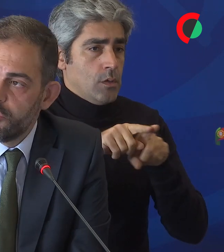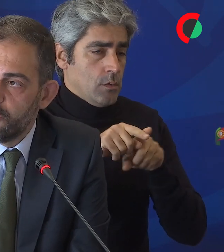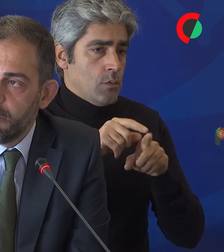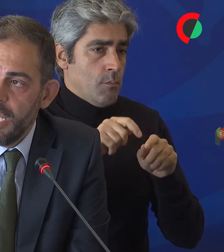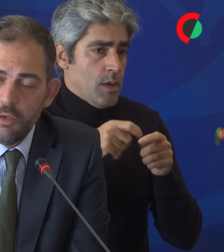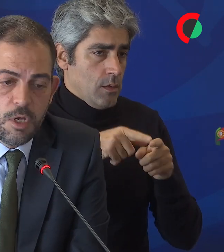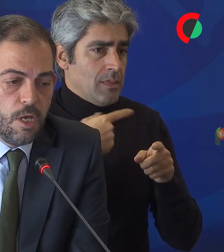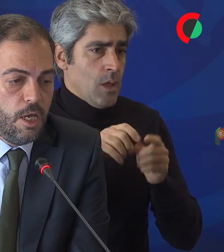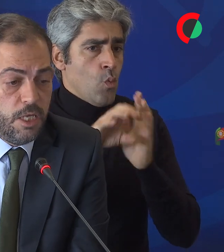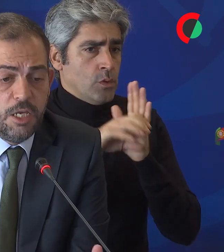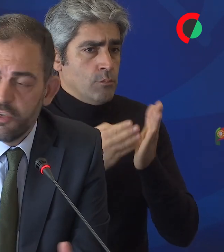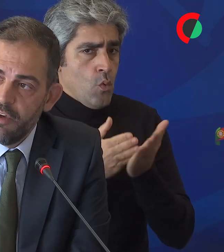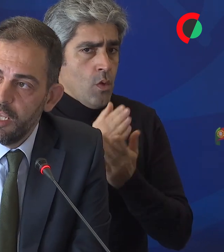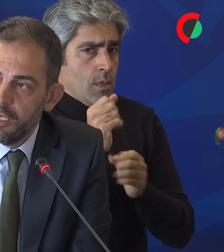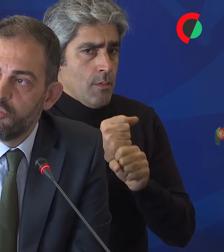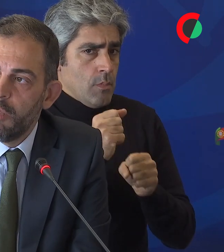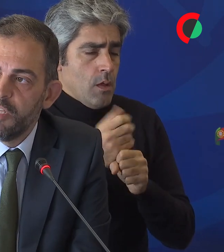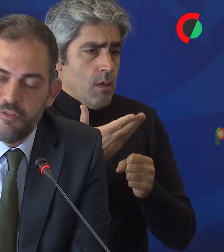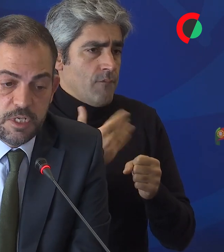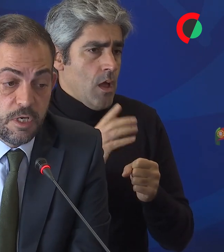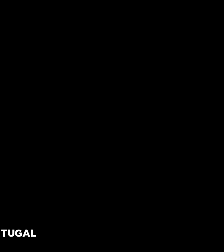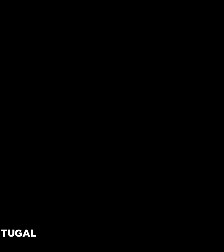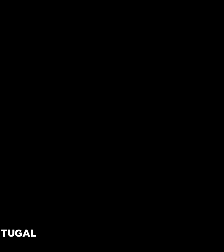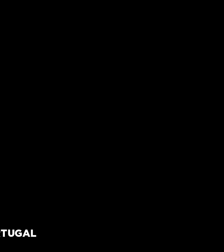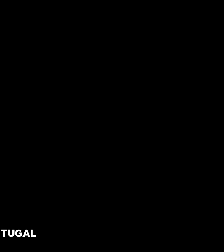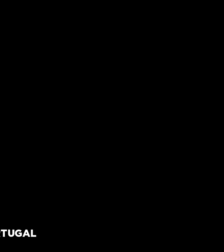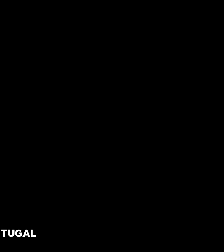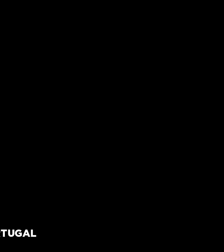para continuar o seu trabalho e é isso que vai naturalmente fazer.